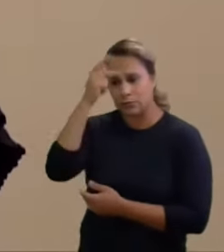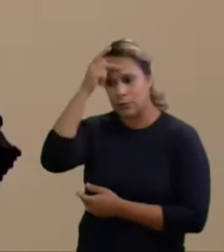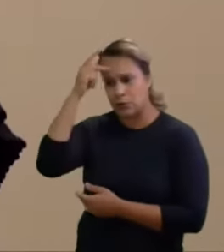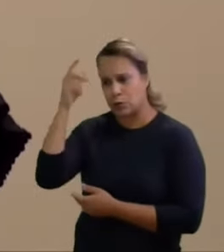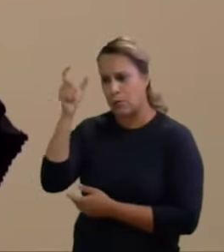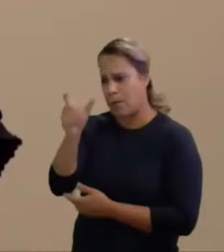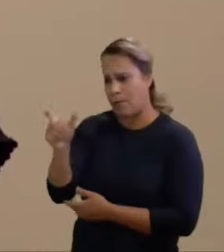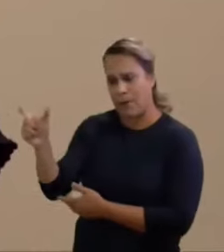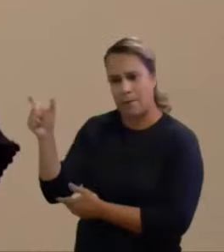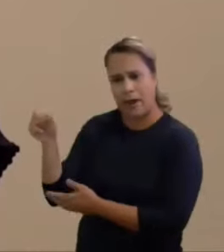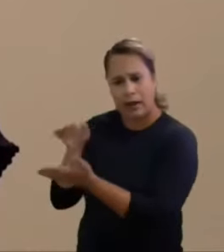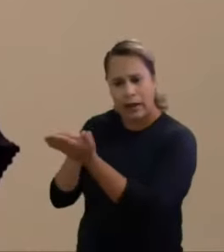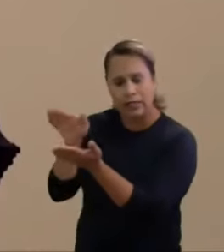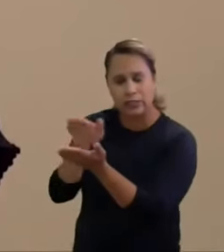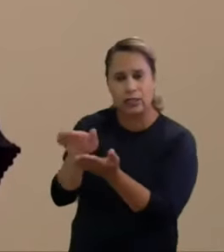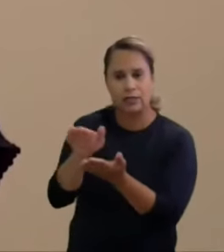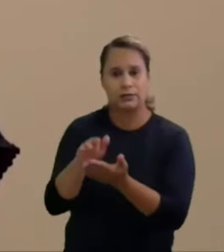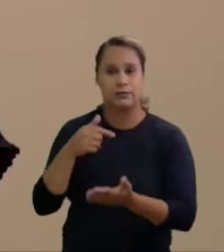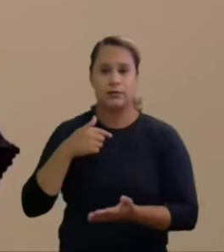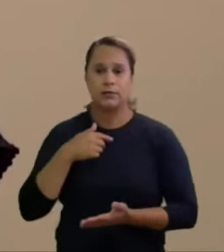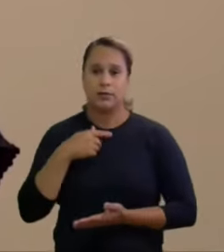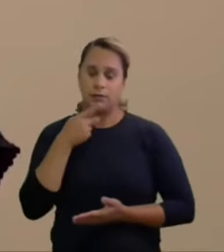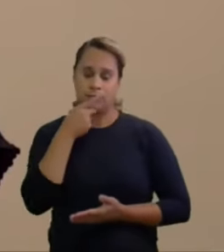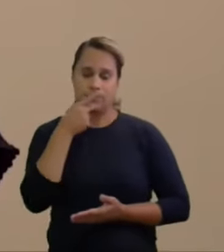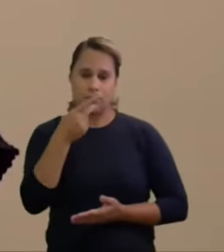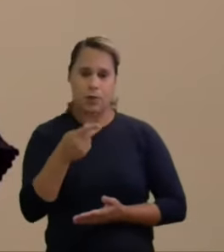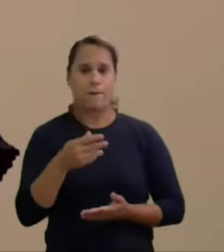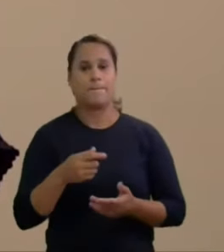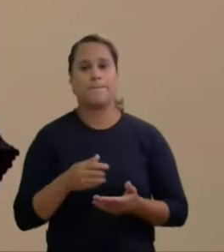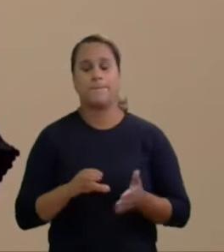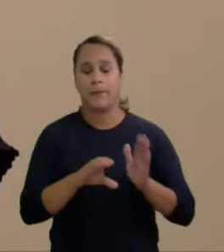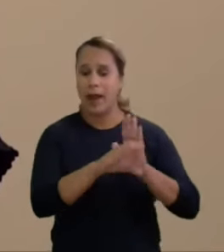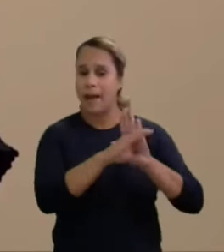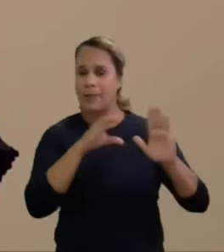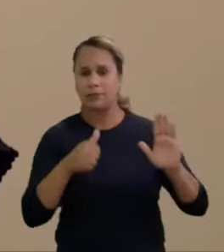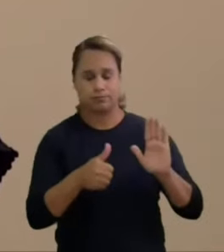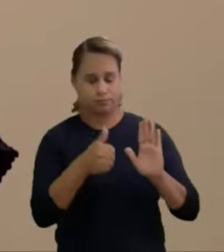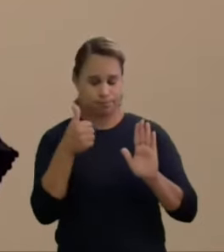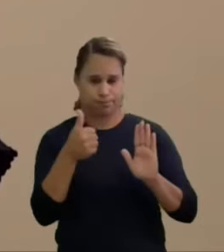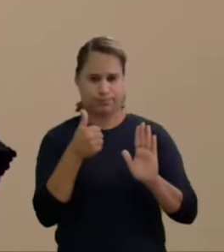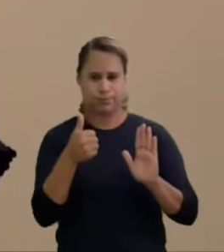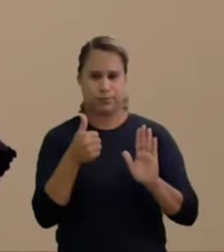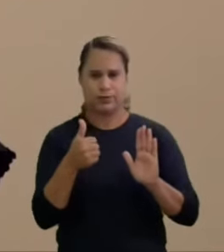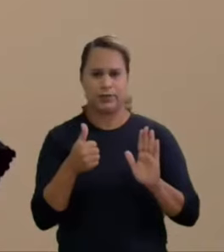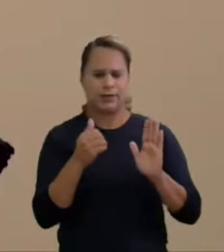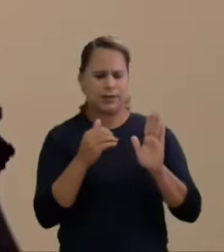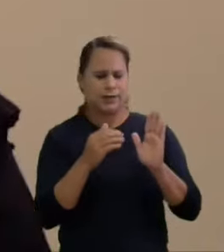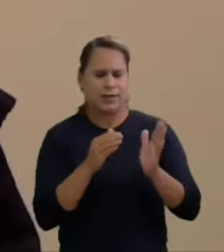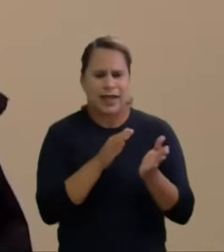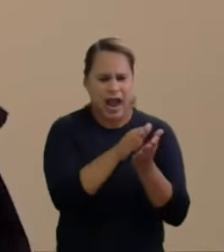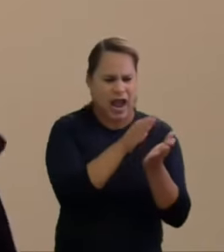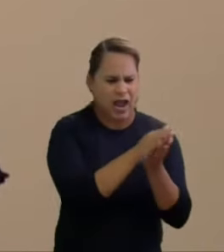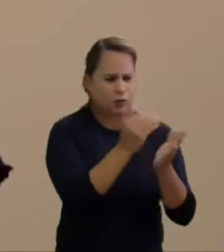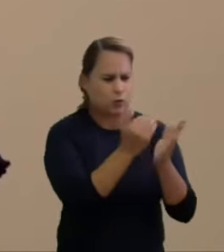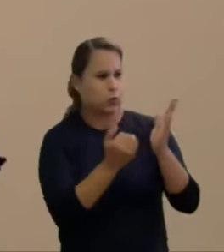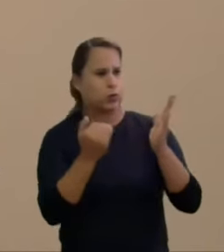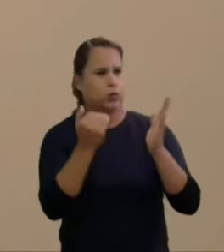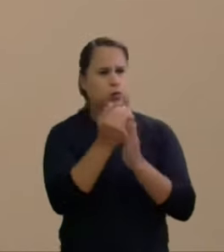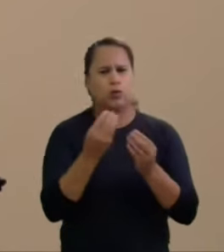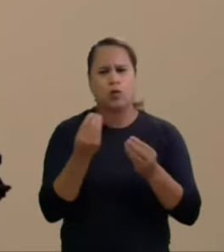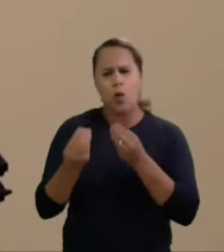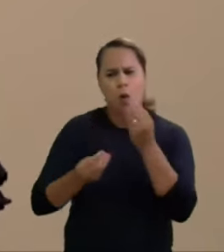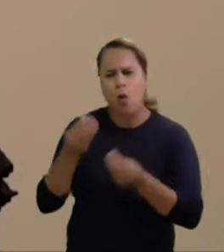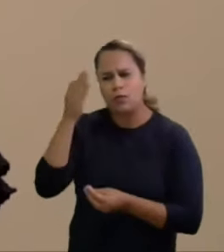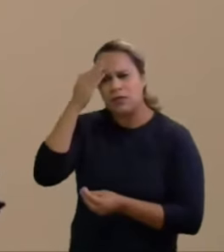Então, eu vou enunciar aqui o meu primeiro capítulo, Caracterização do Abuso. Um, gastos acima da média. Como saber se o Sérgio Moro gastou na pré-campanha